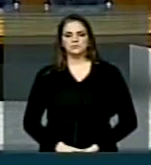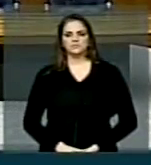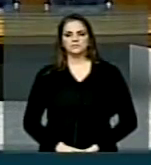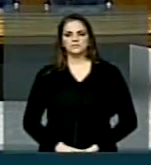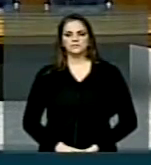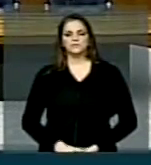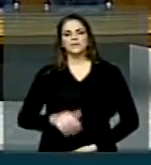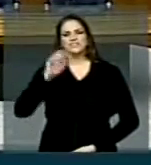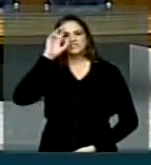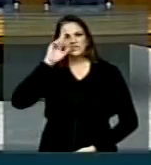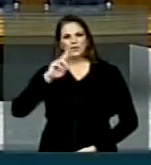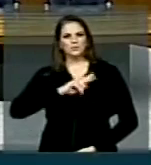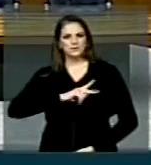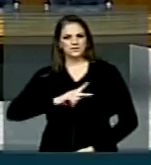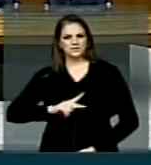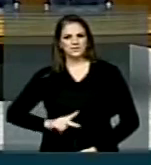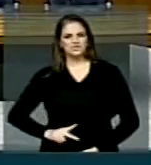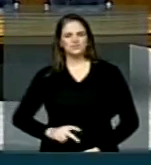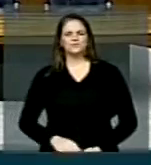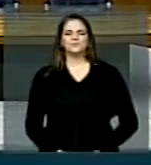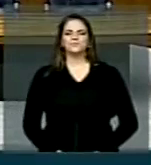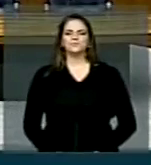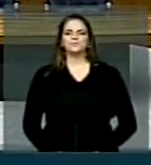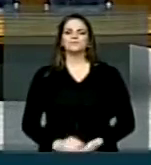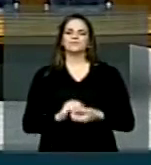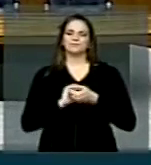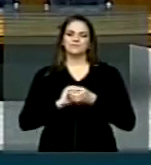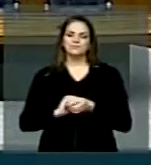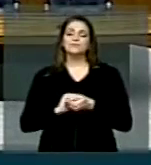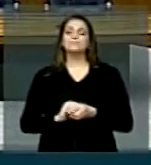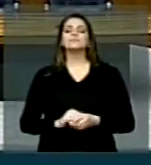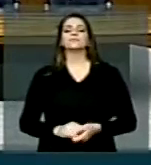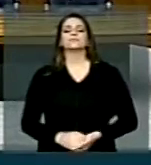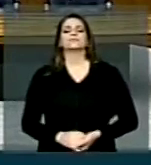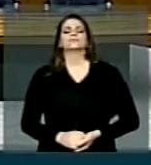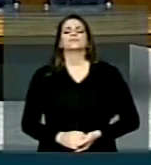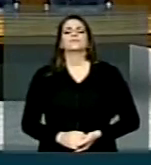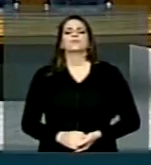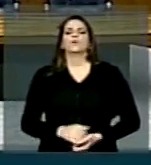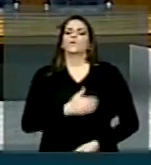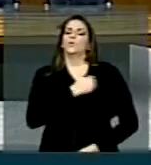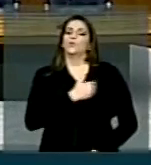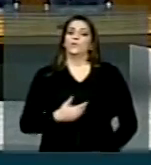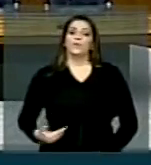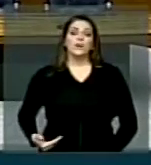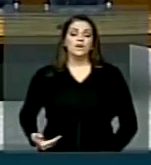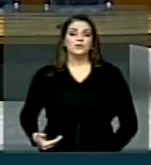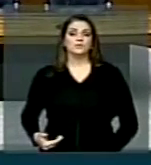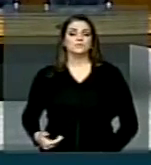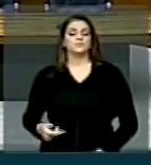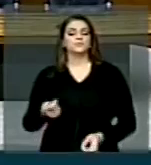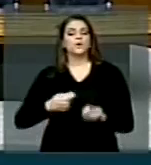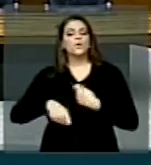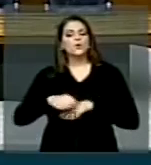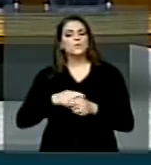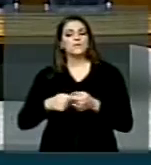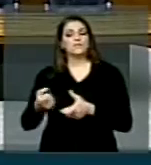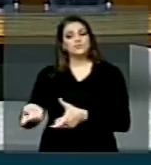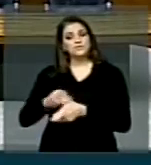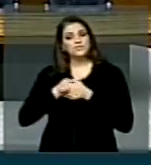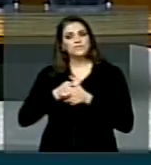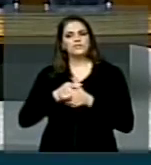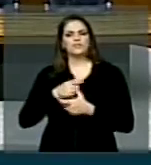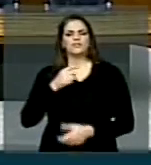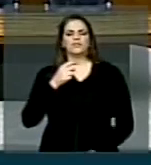Senhor Presidente, a dívida pública brasileira alcançou 2 trilhões